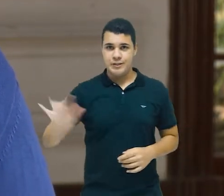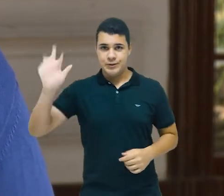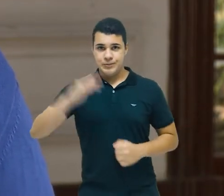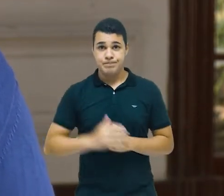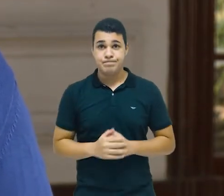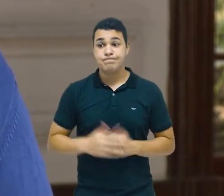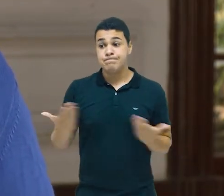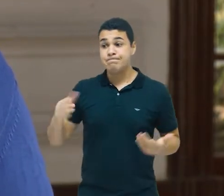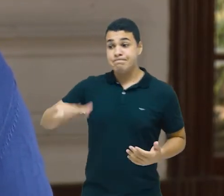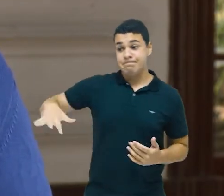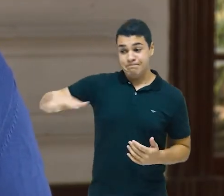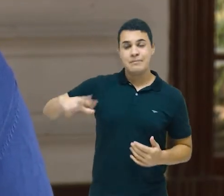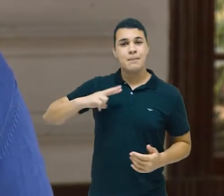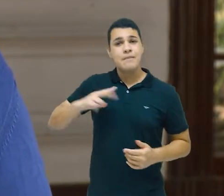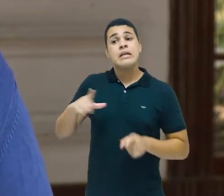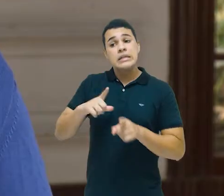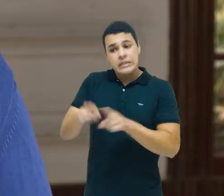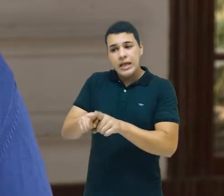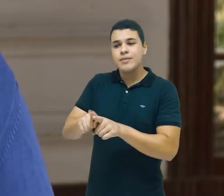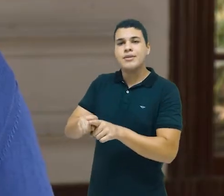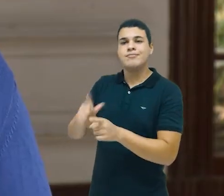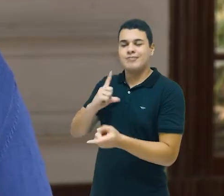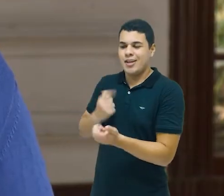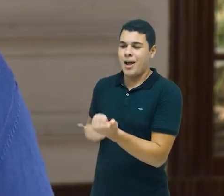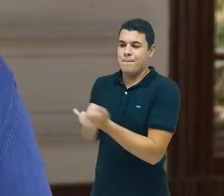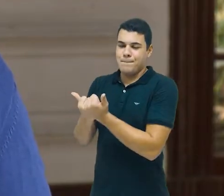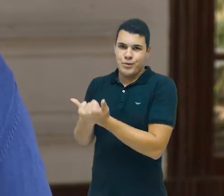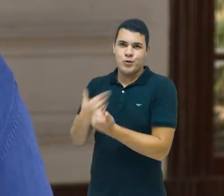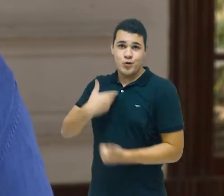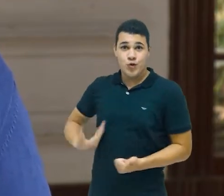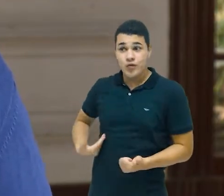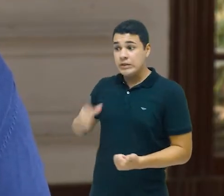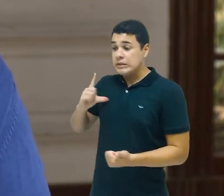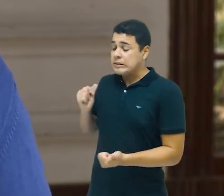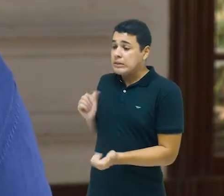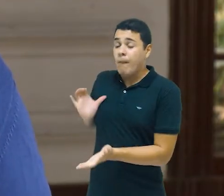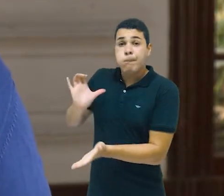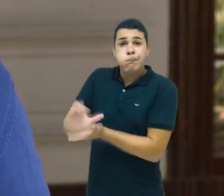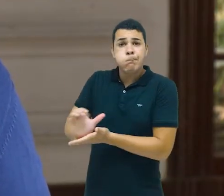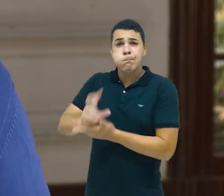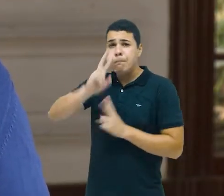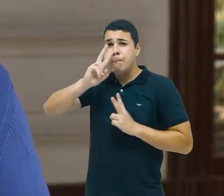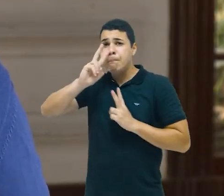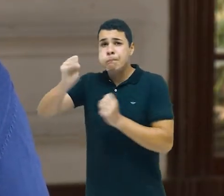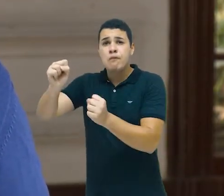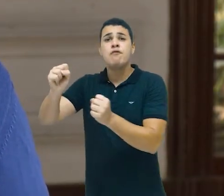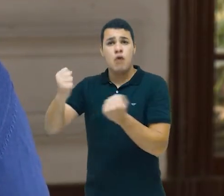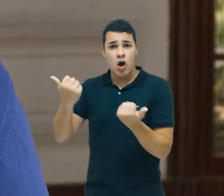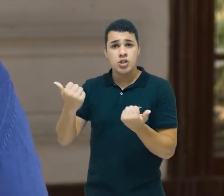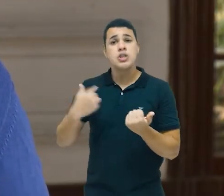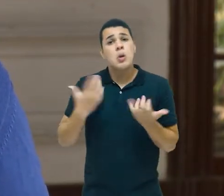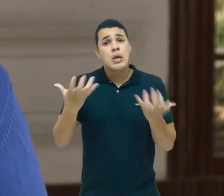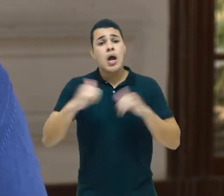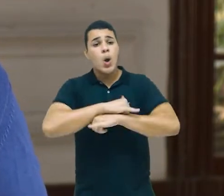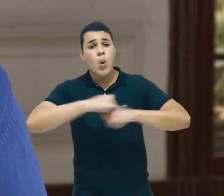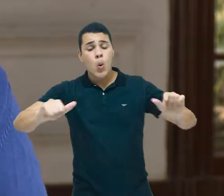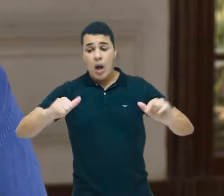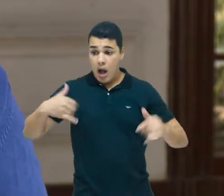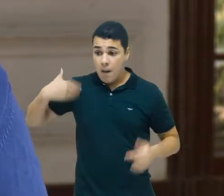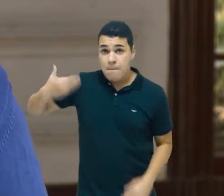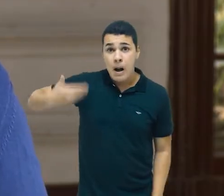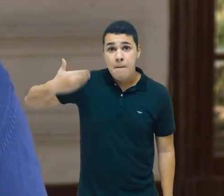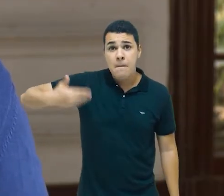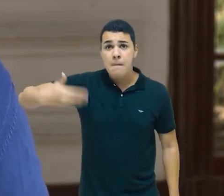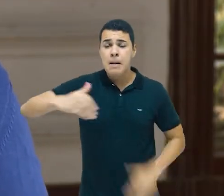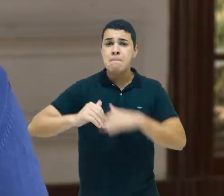o setor privado, tem apoio governamental, apoio governamental forte. E eu diria assim, cada vez mais